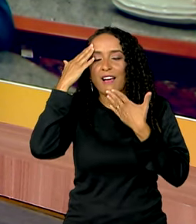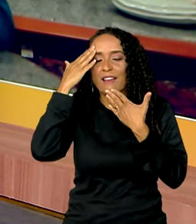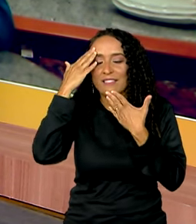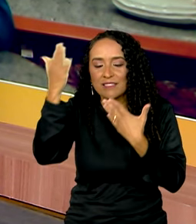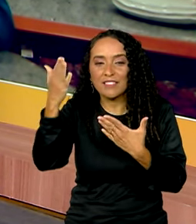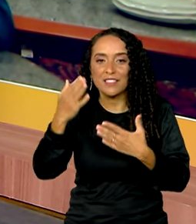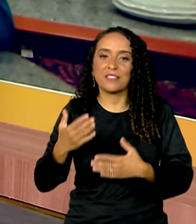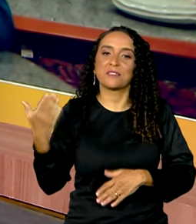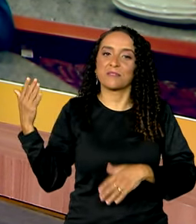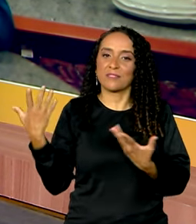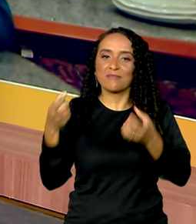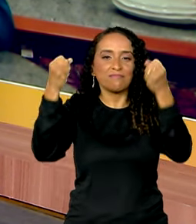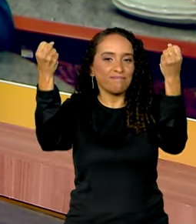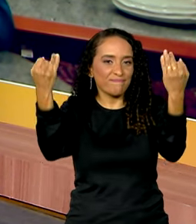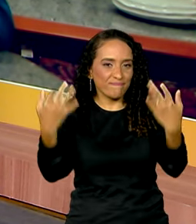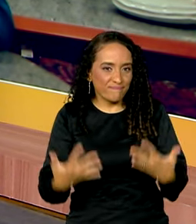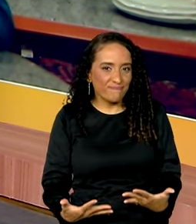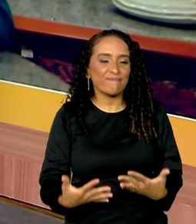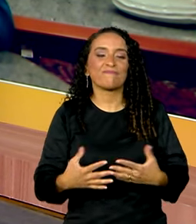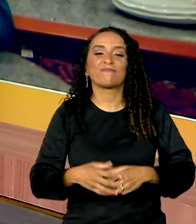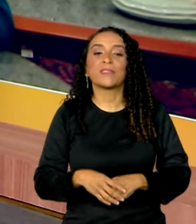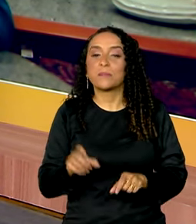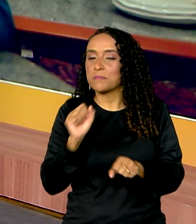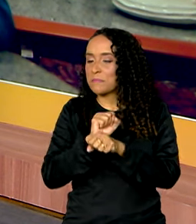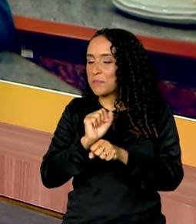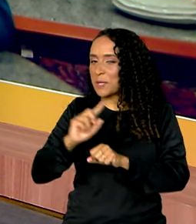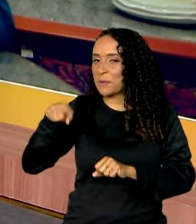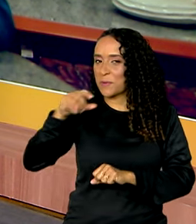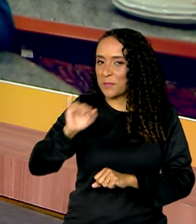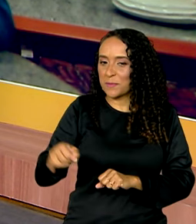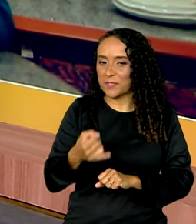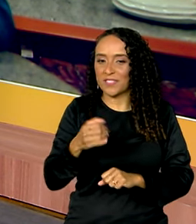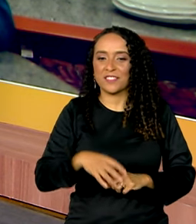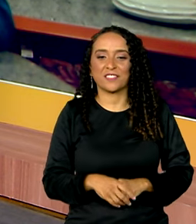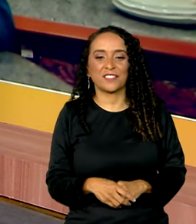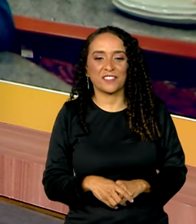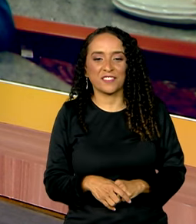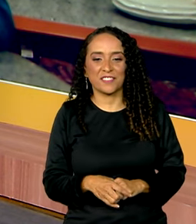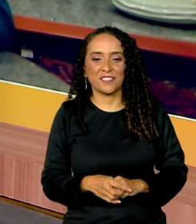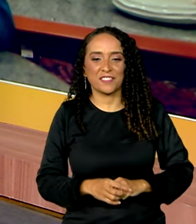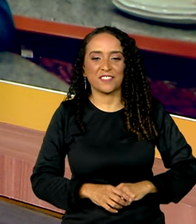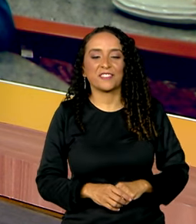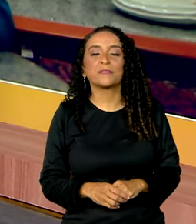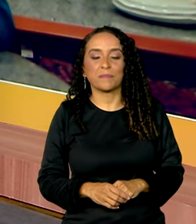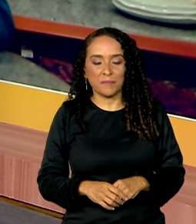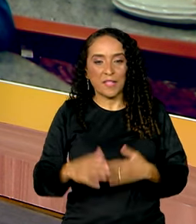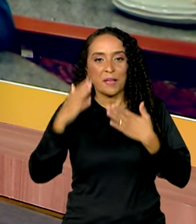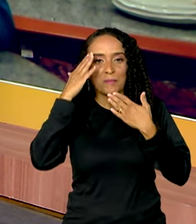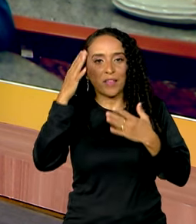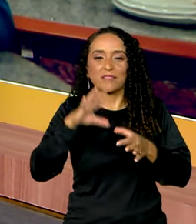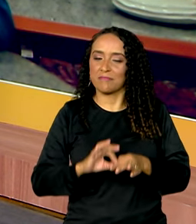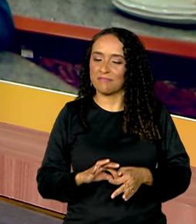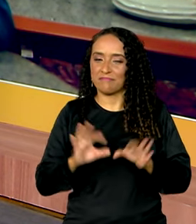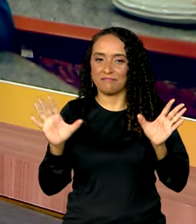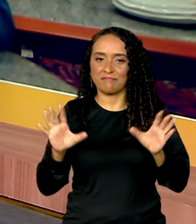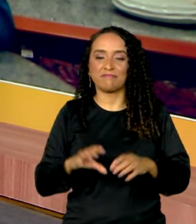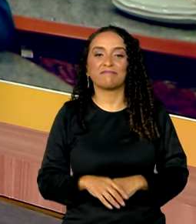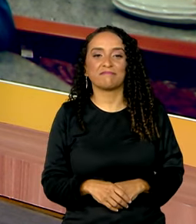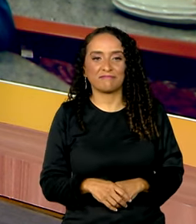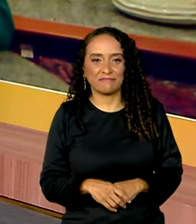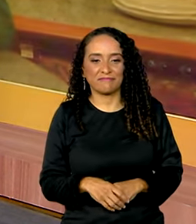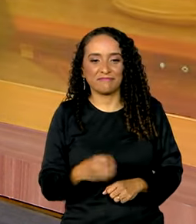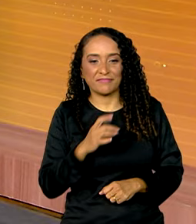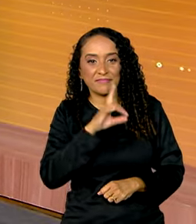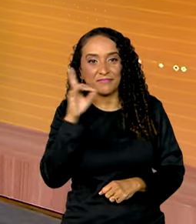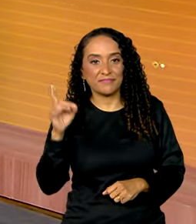imensamente os esclarecimentos e aguardo o senhor numa próxima oportunidade. Muito obrigado, estamos à disposição. É isso aí,